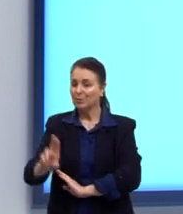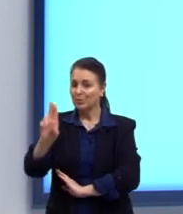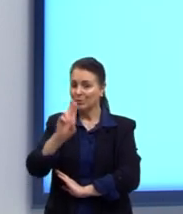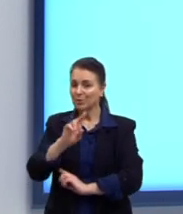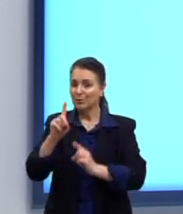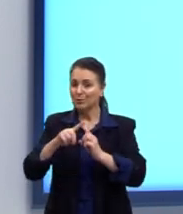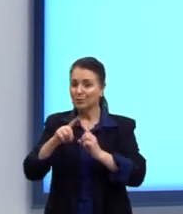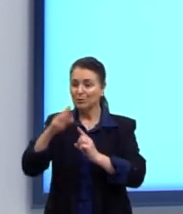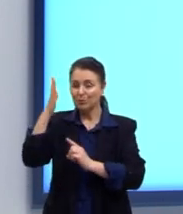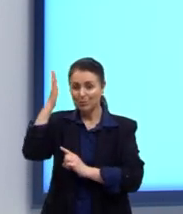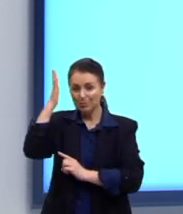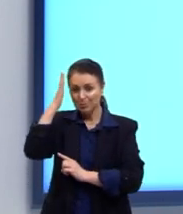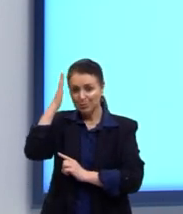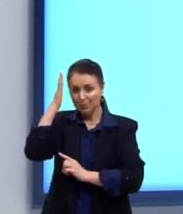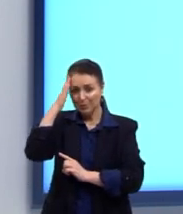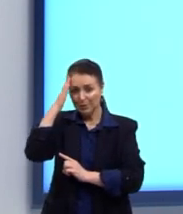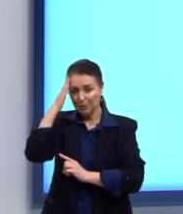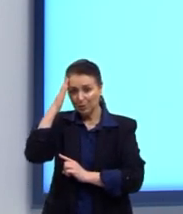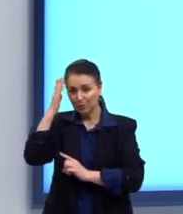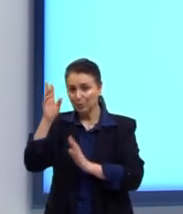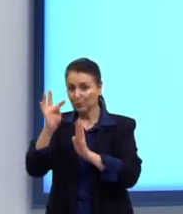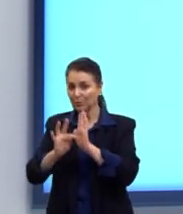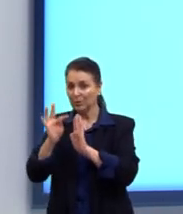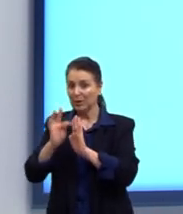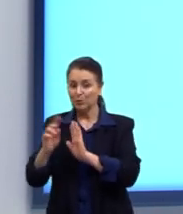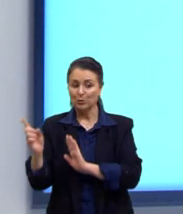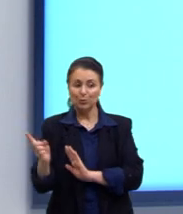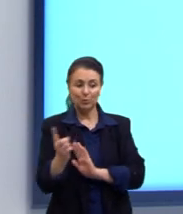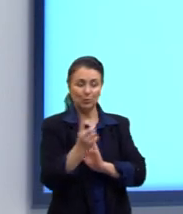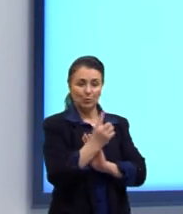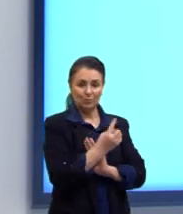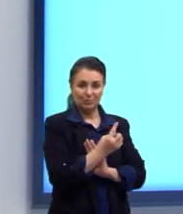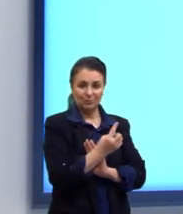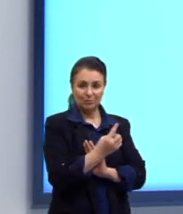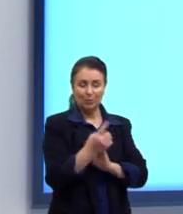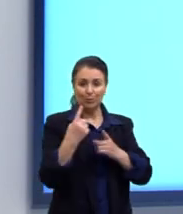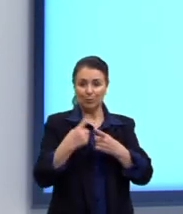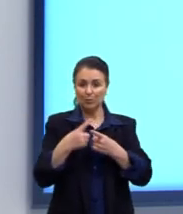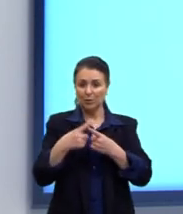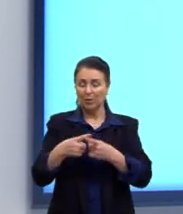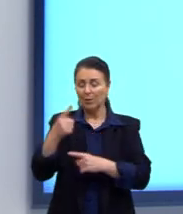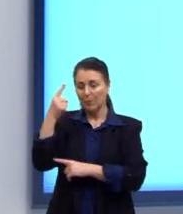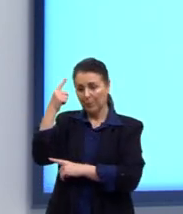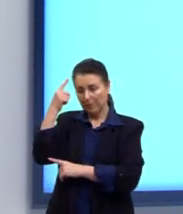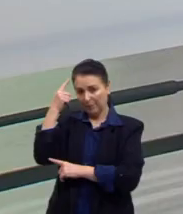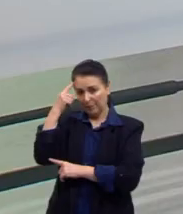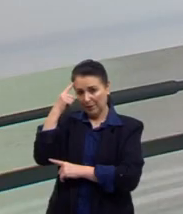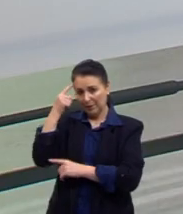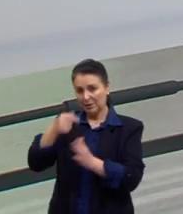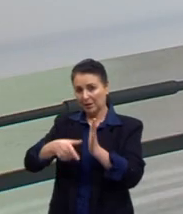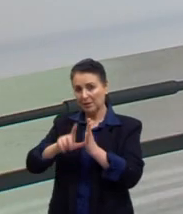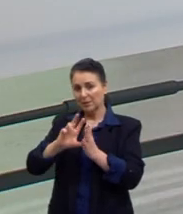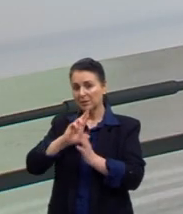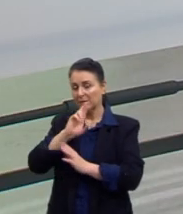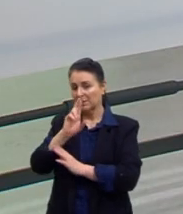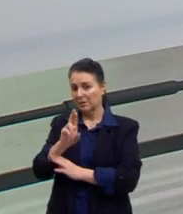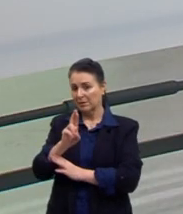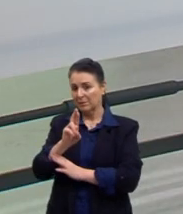tipo de saber definido no texto 1. Por quê? Vamos pensar aqui antes de dar a resposta.